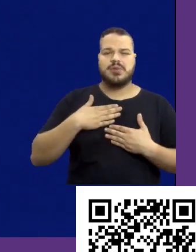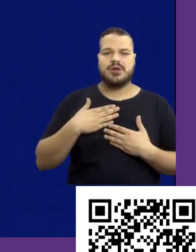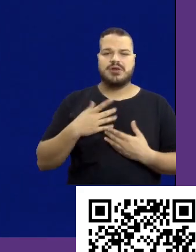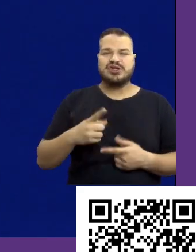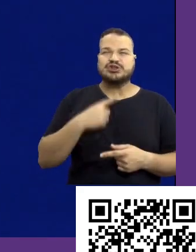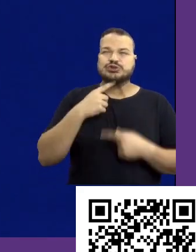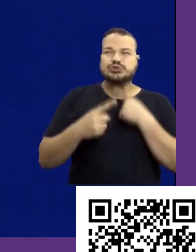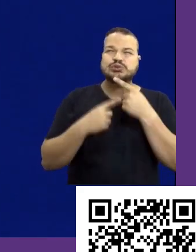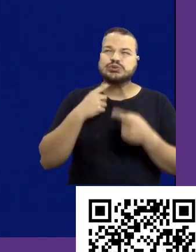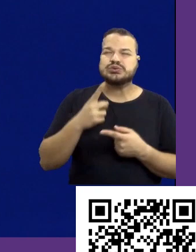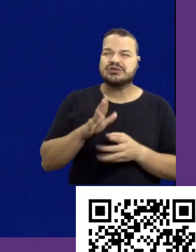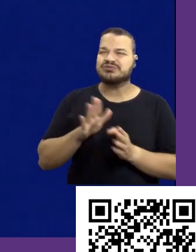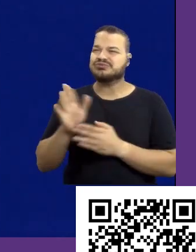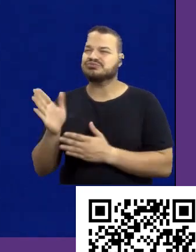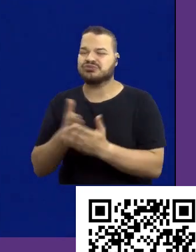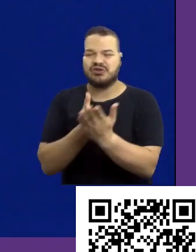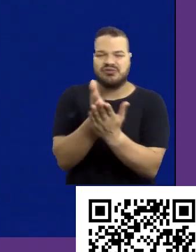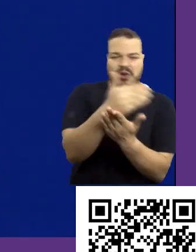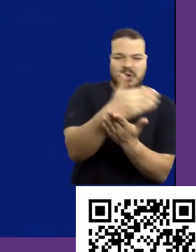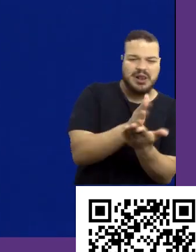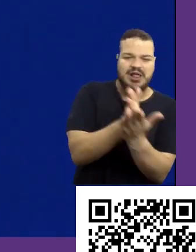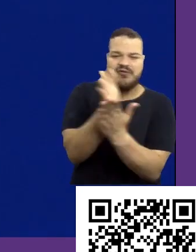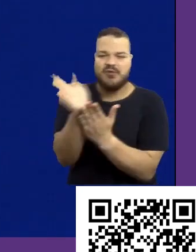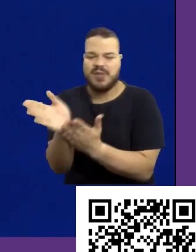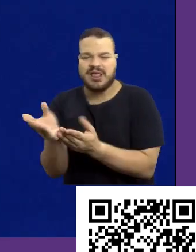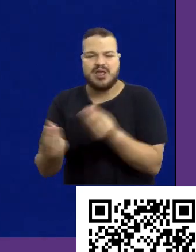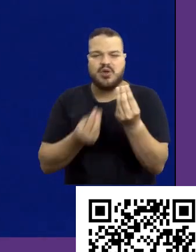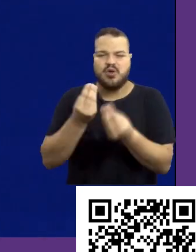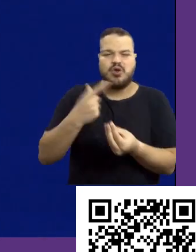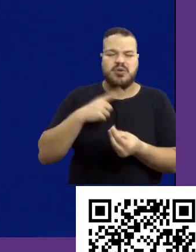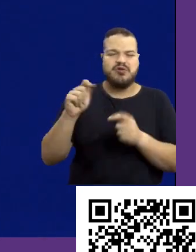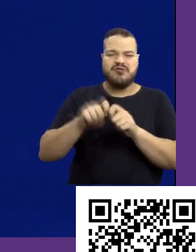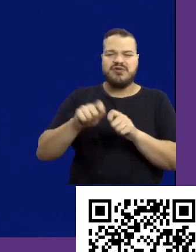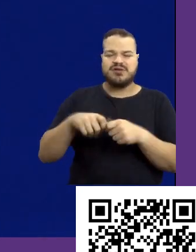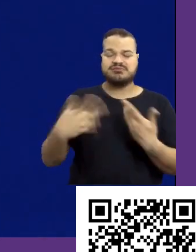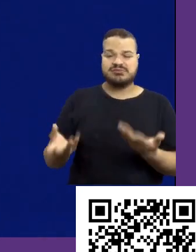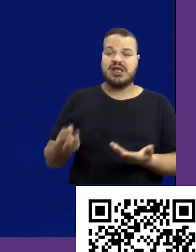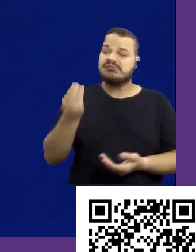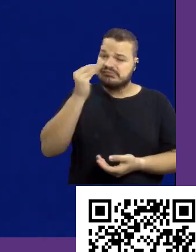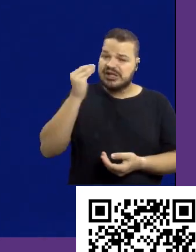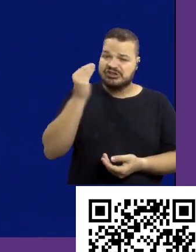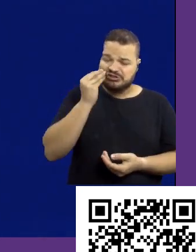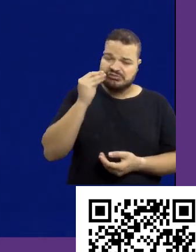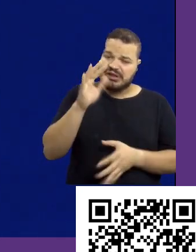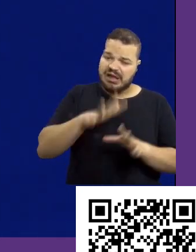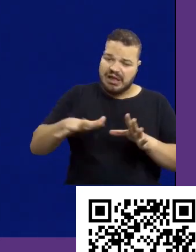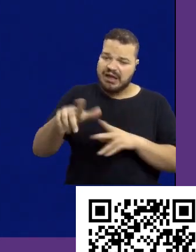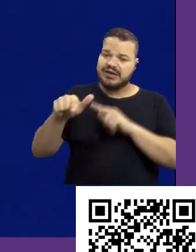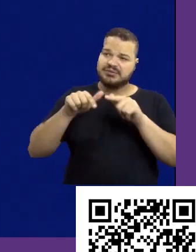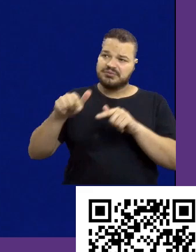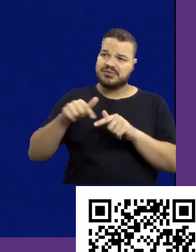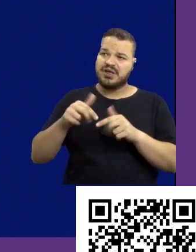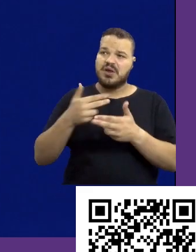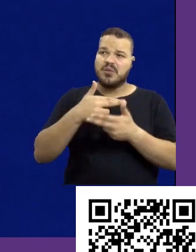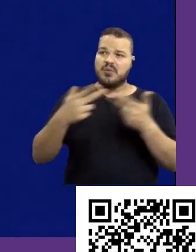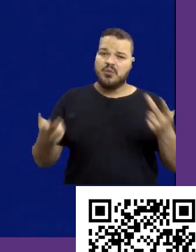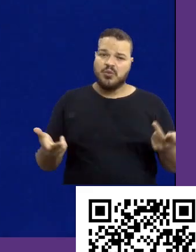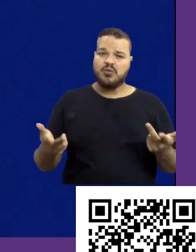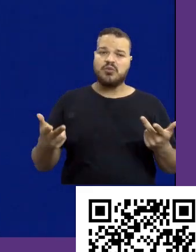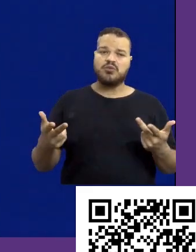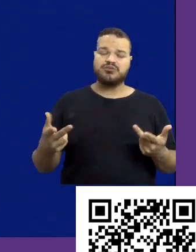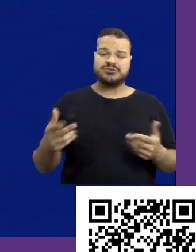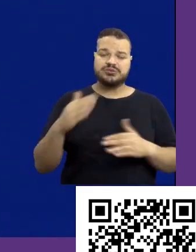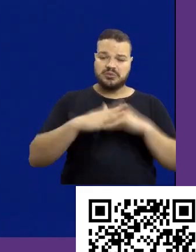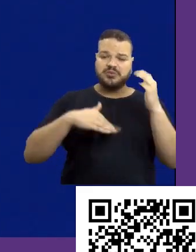dúvida, Mariana, eu vou pra lá, eu vou pra cá, eu não sei o que eu faço. gente, testar mercado. Muitos profissionais ficam querendo